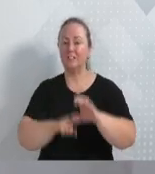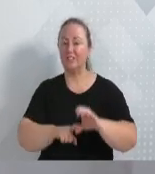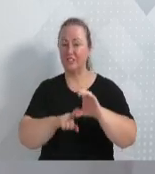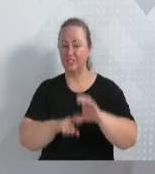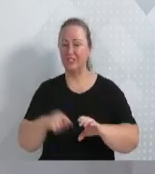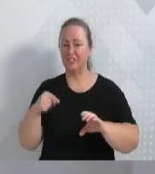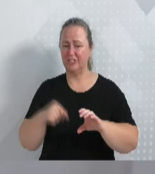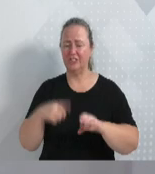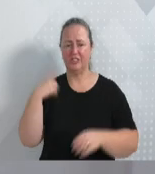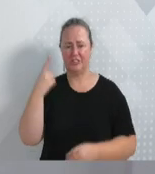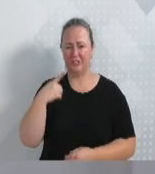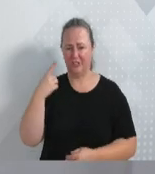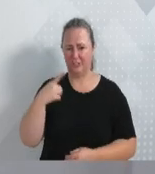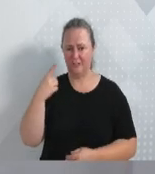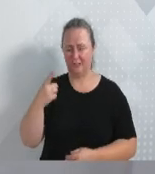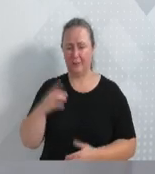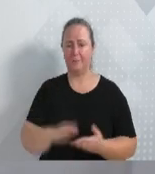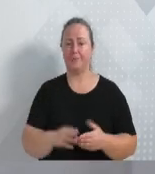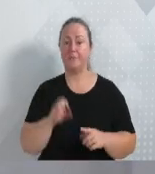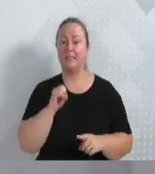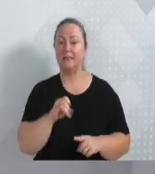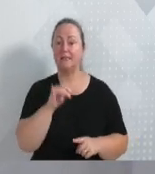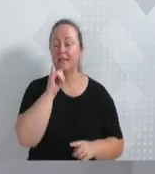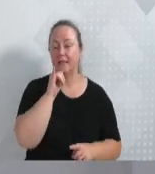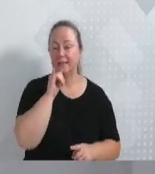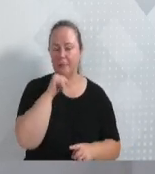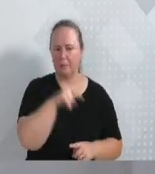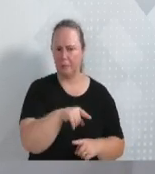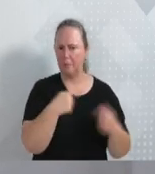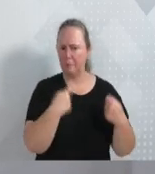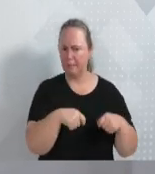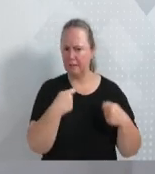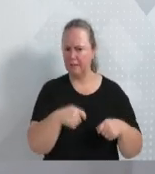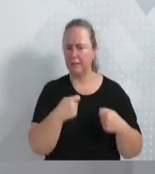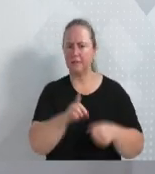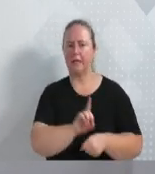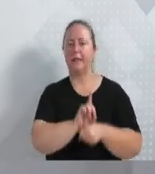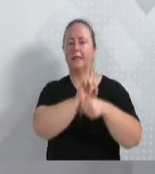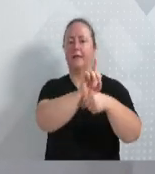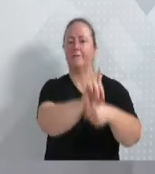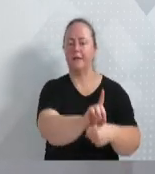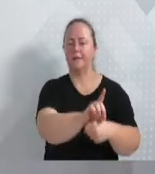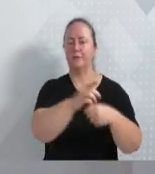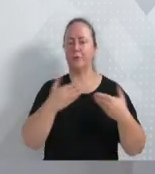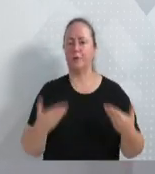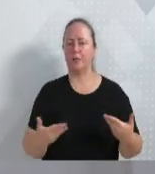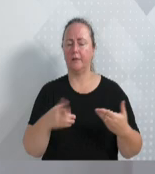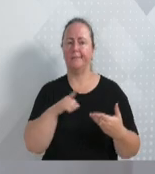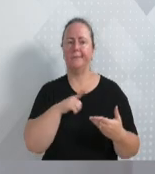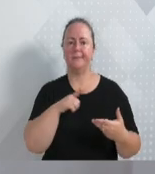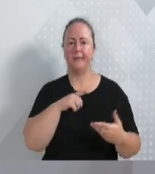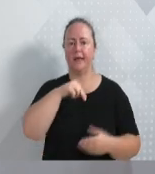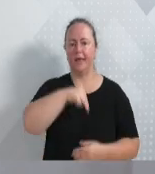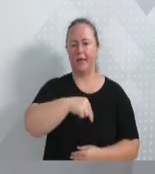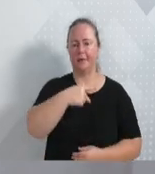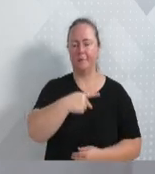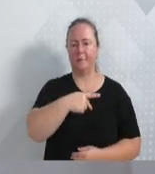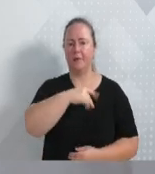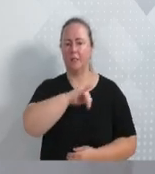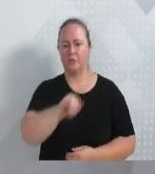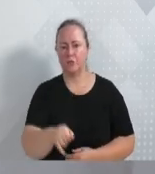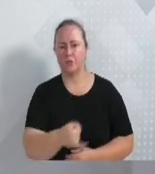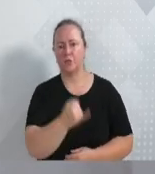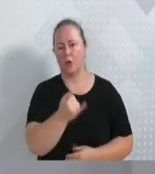direito. Então, se esse cidadão eventualmente precisa procurar a Defensoria Pública, um dos núcleos de prática jurídica de uma das três